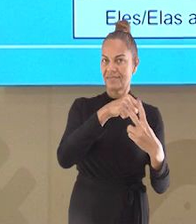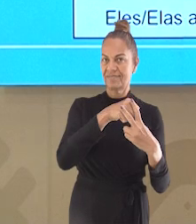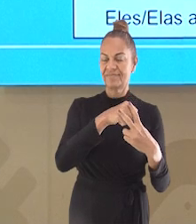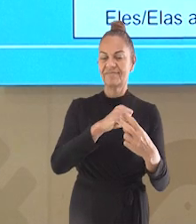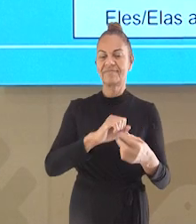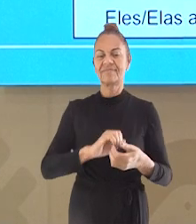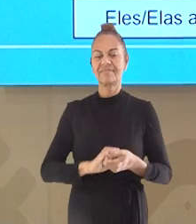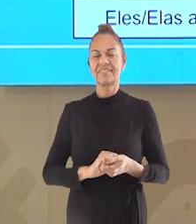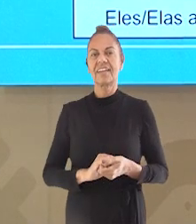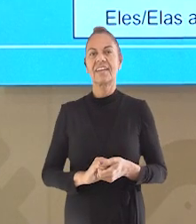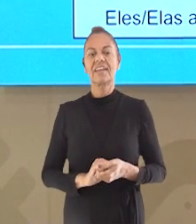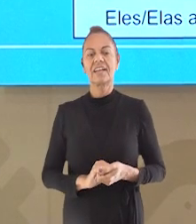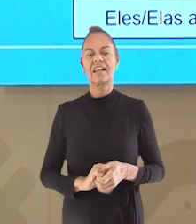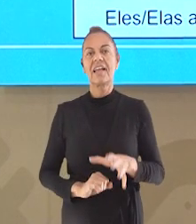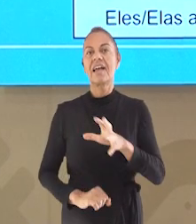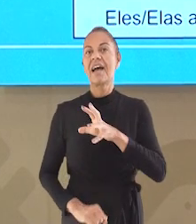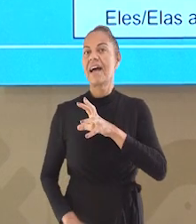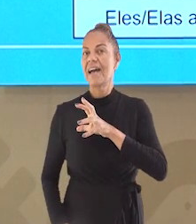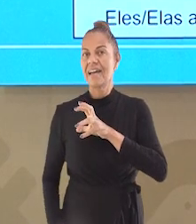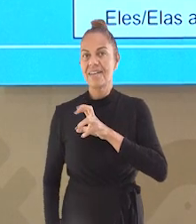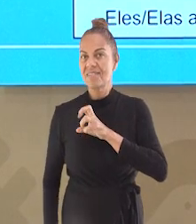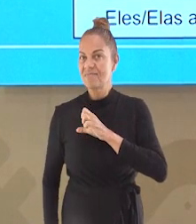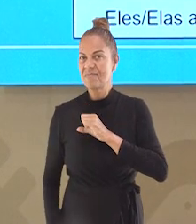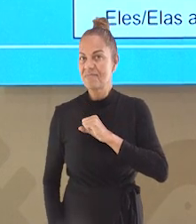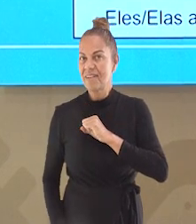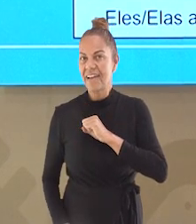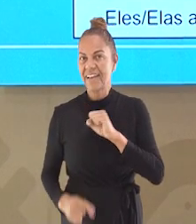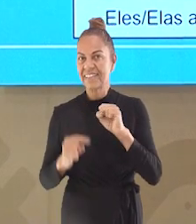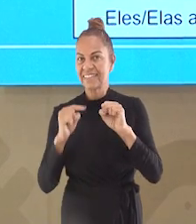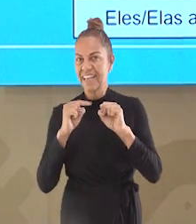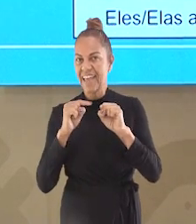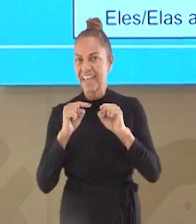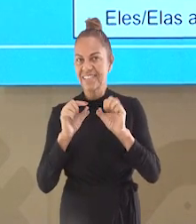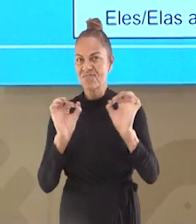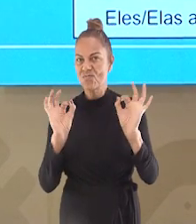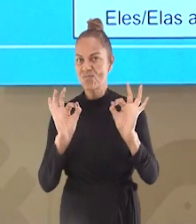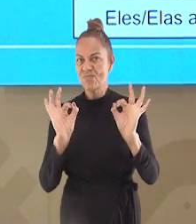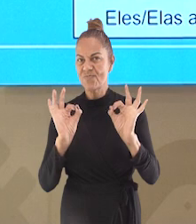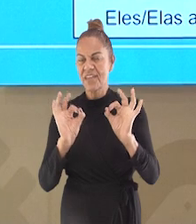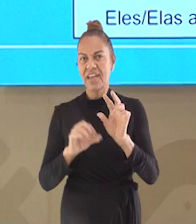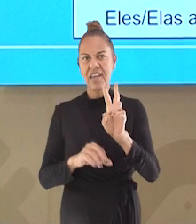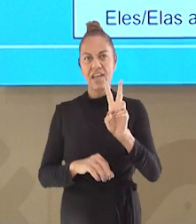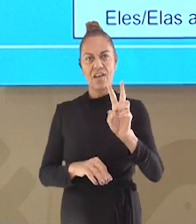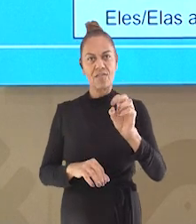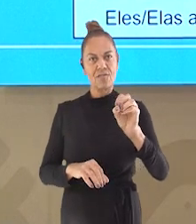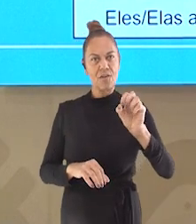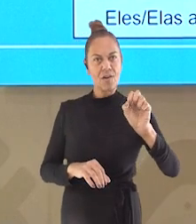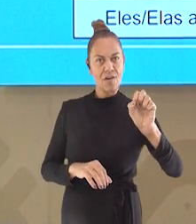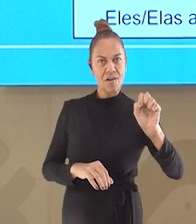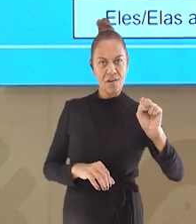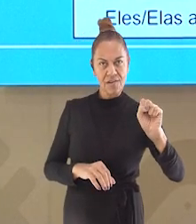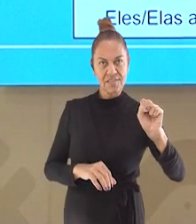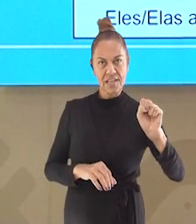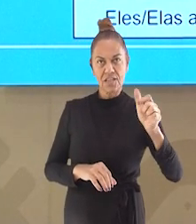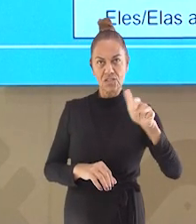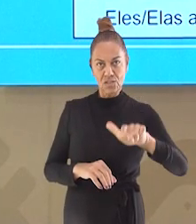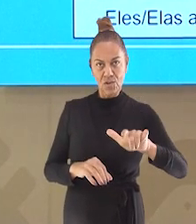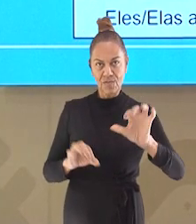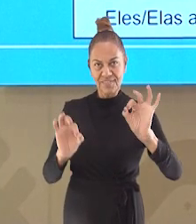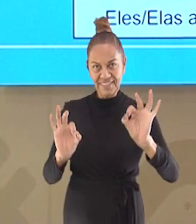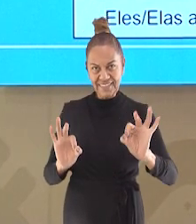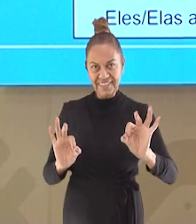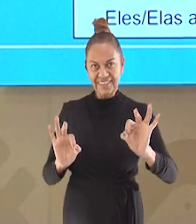colocar o vós depois do verbo. Então, aqui ó, amais menos o S fica amai.